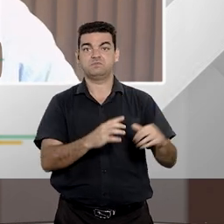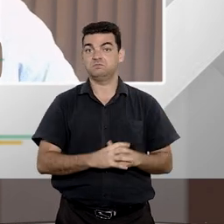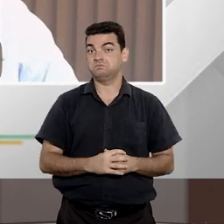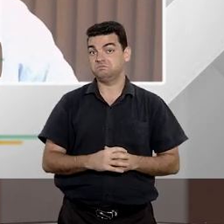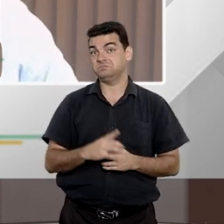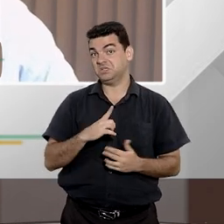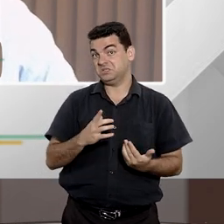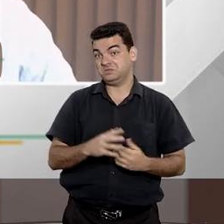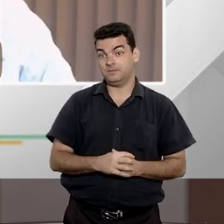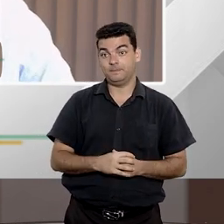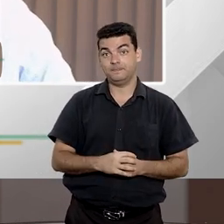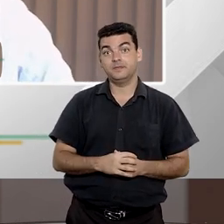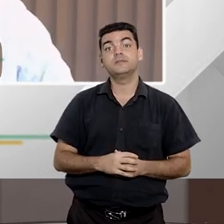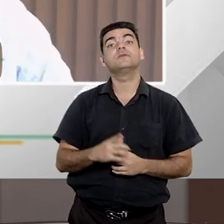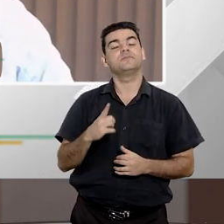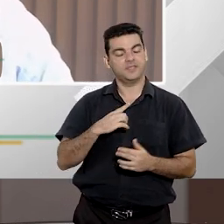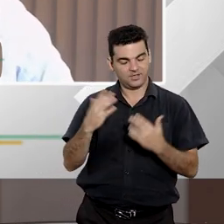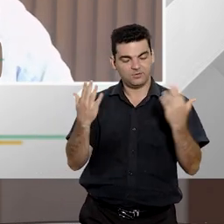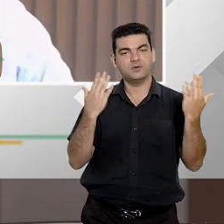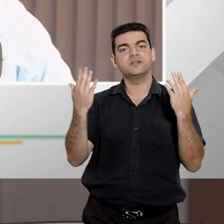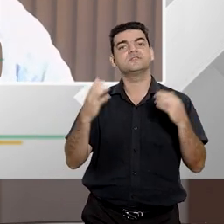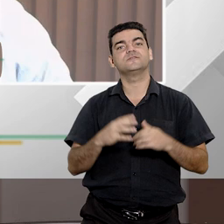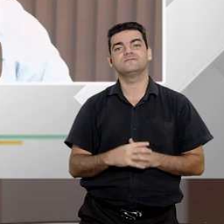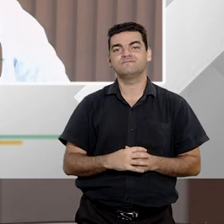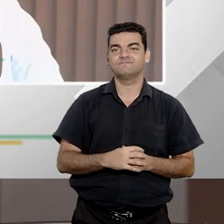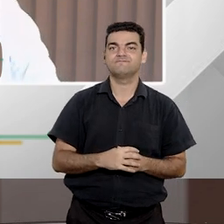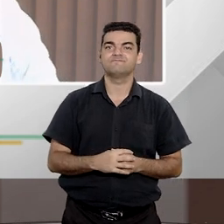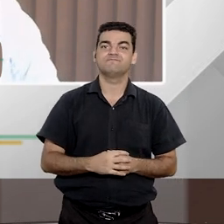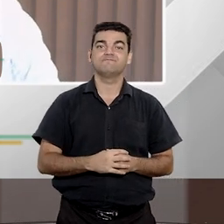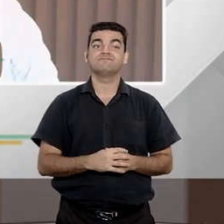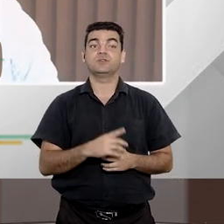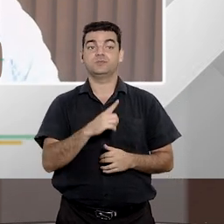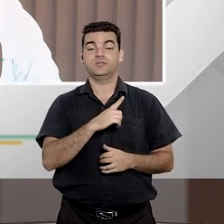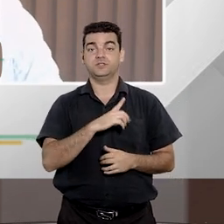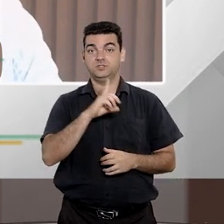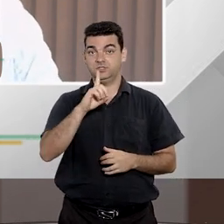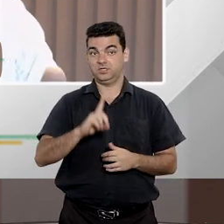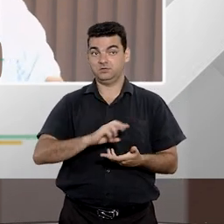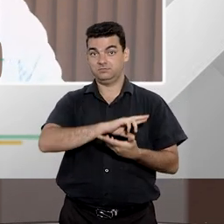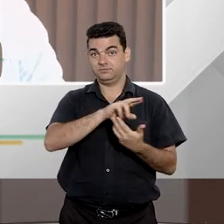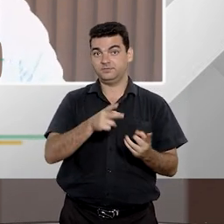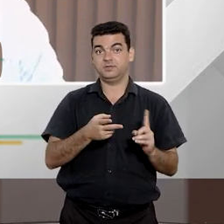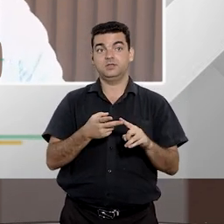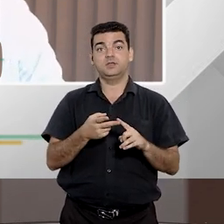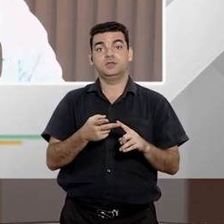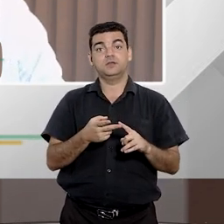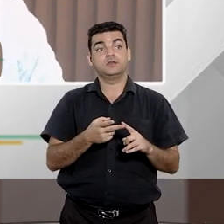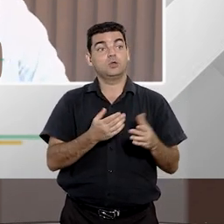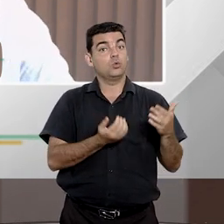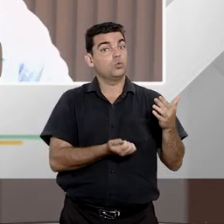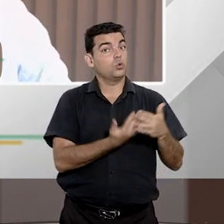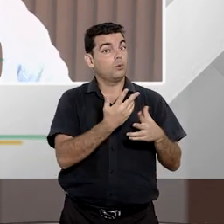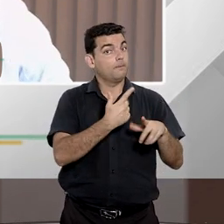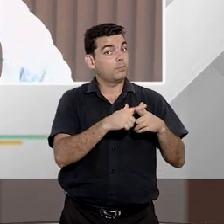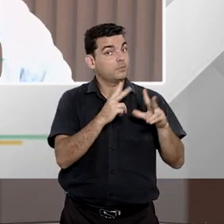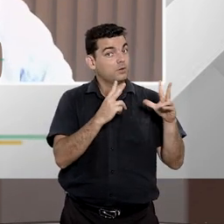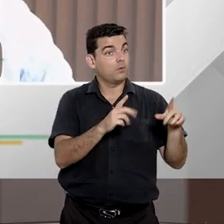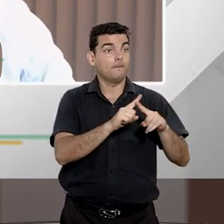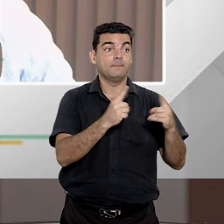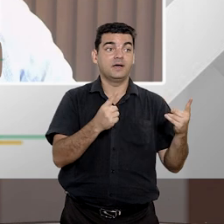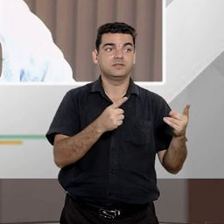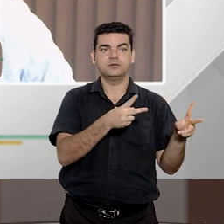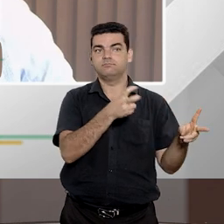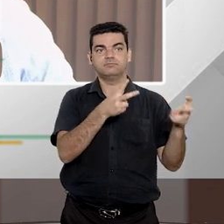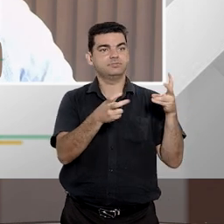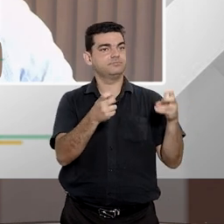Então, nós temos essas três classificações. Direitos difusos, a origem no mesmo fato, mas essas pessoas não